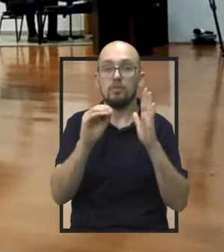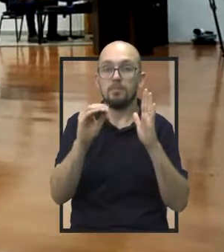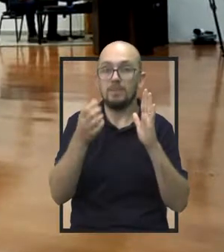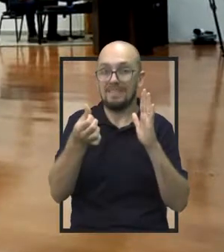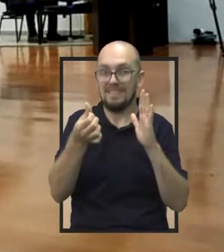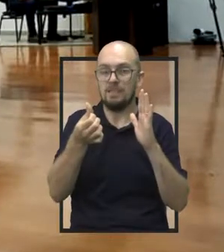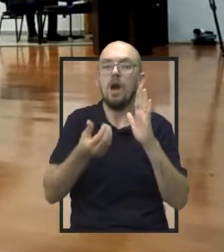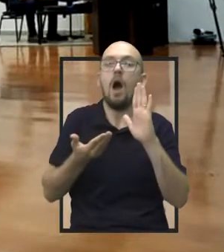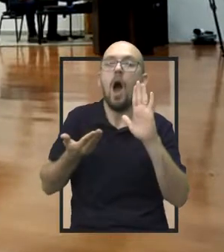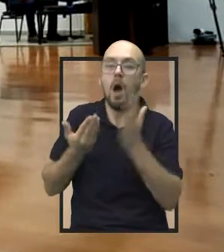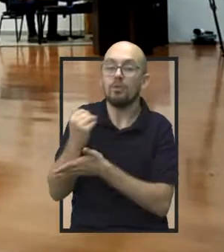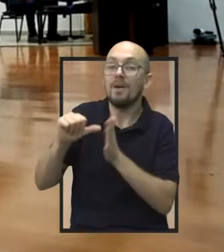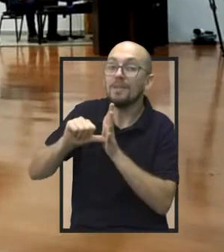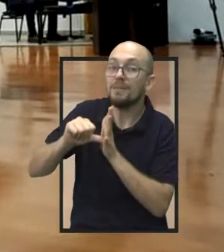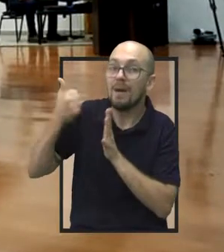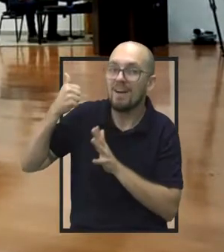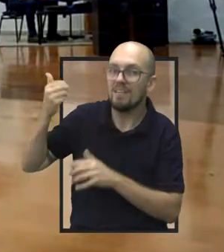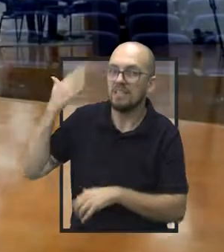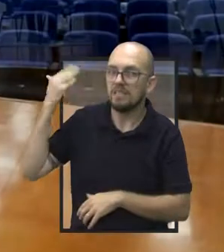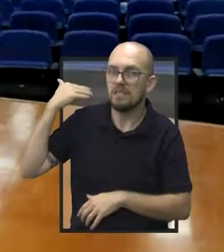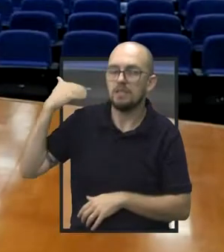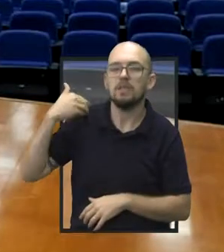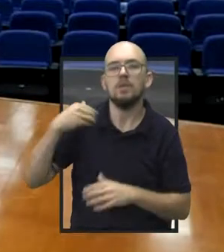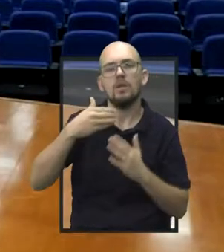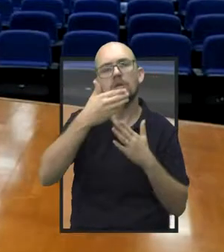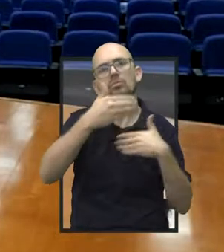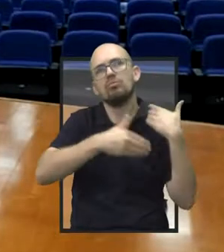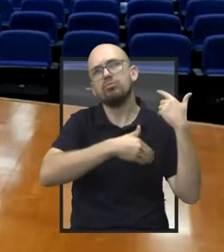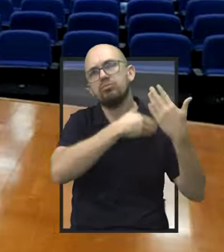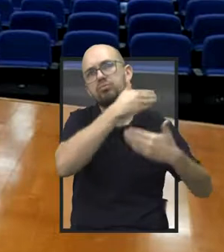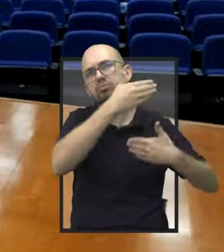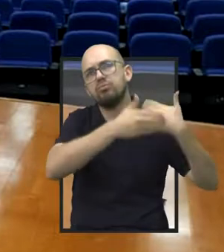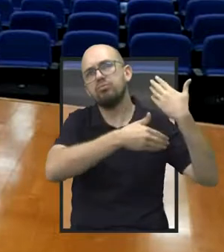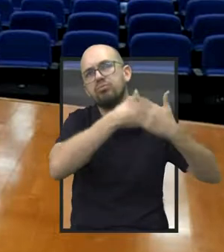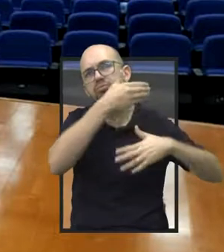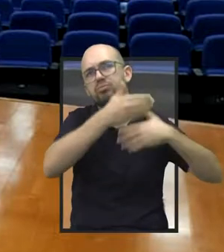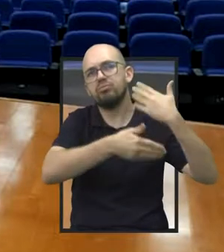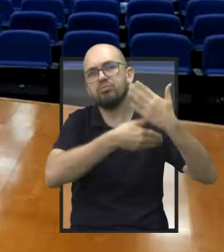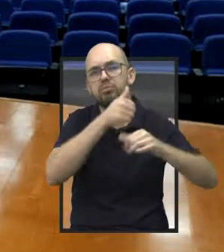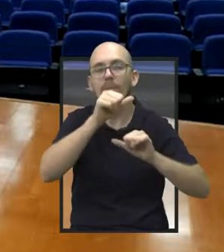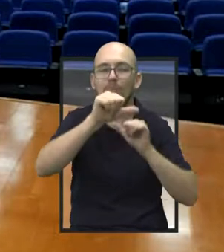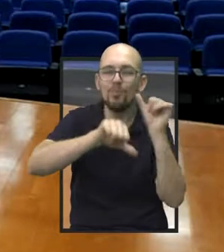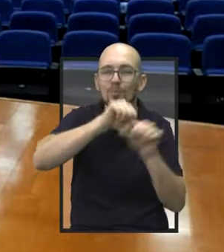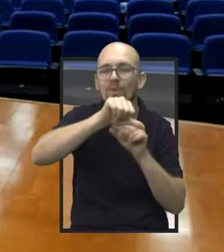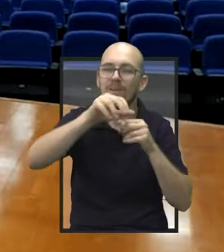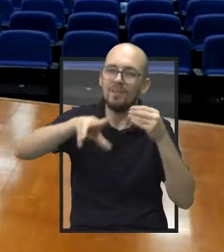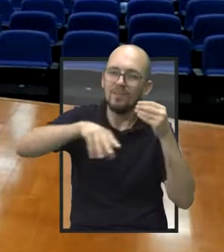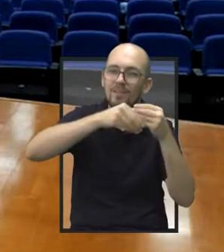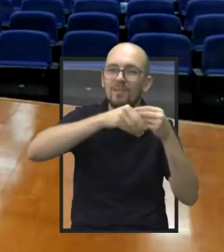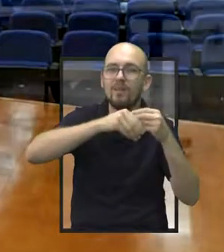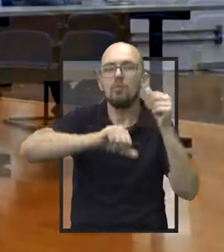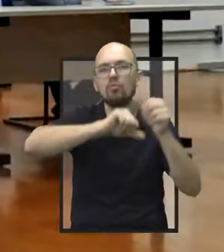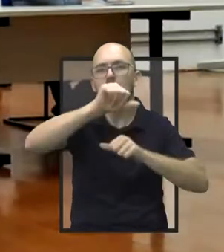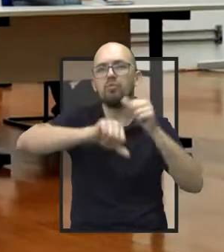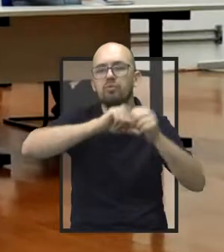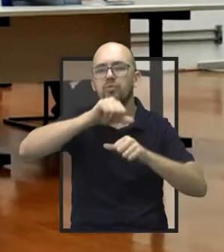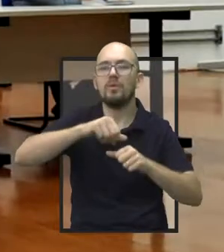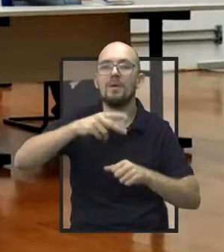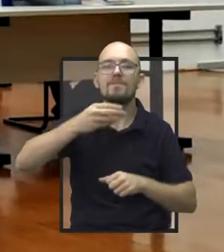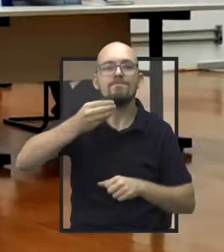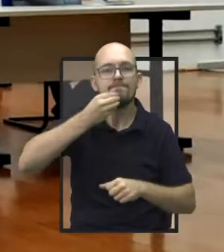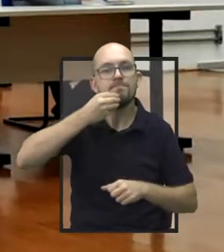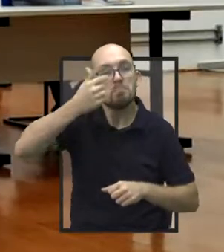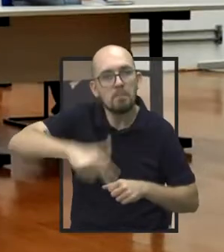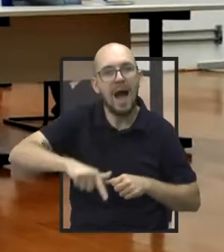primeiro plano diretor. E depois, através dos tempos, houve aí umas revisões e houve, era para ter sido feito mais